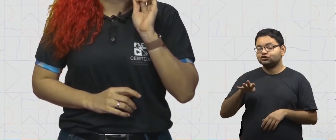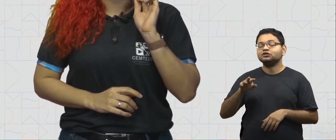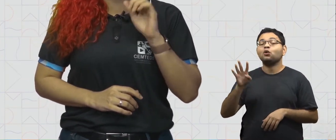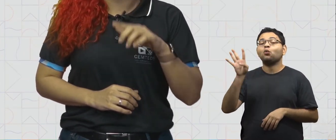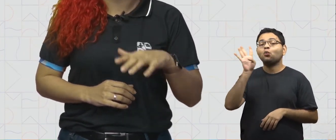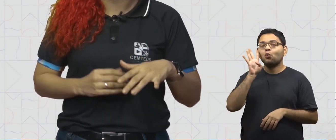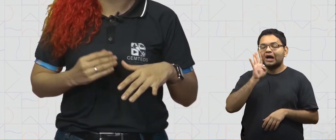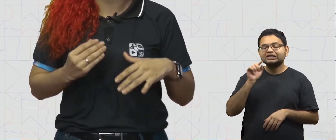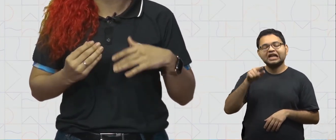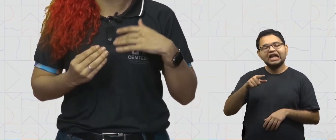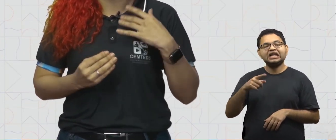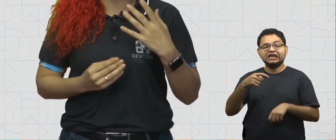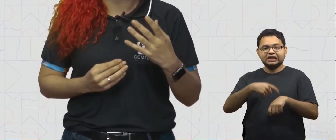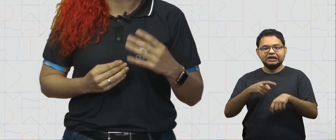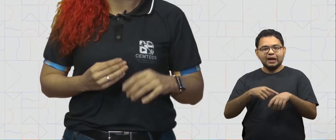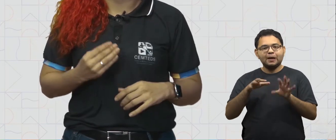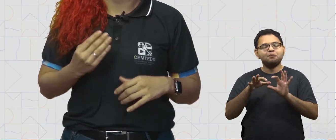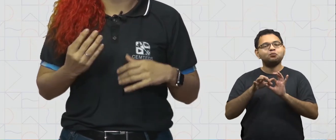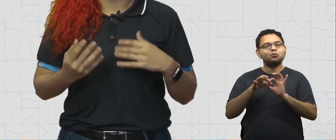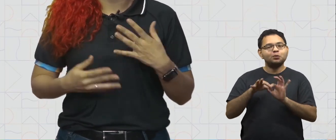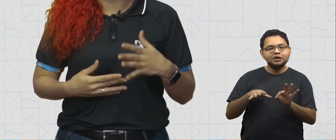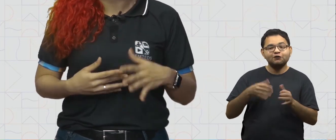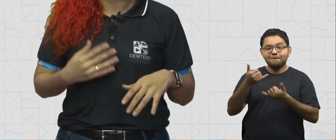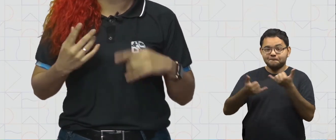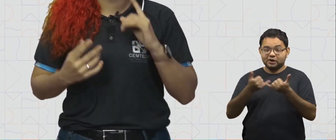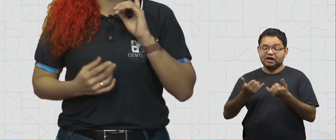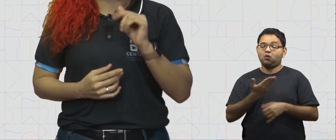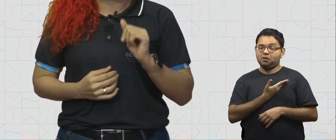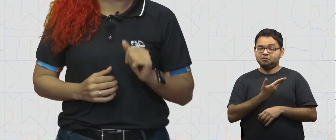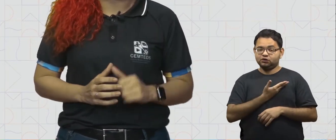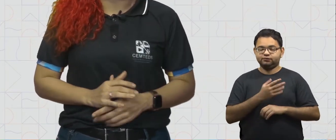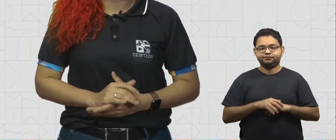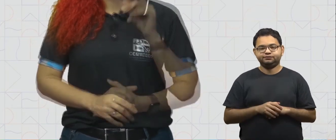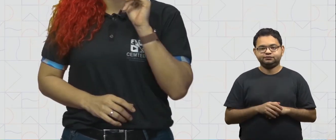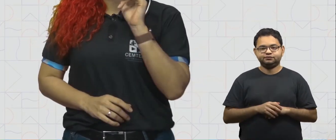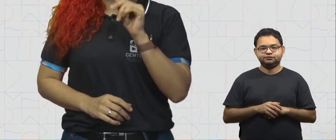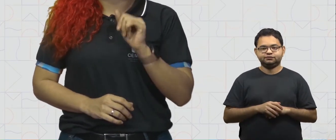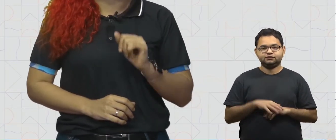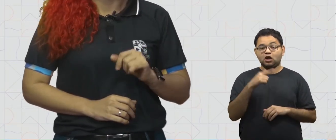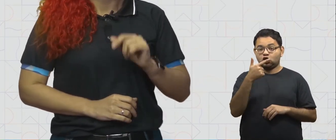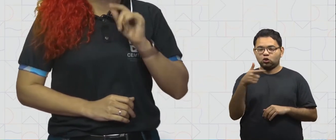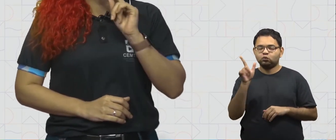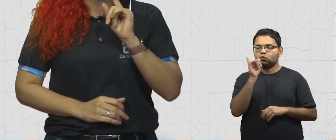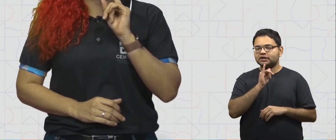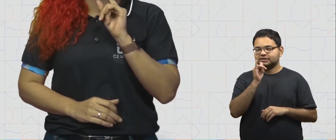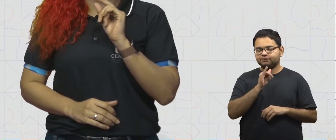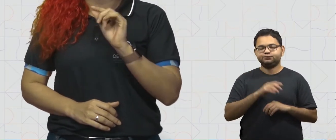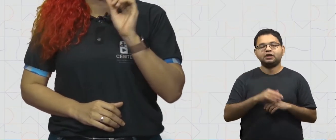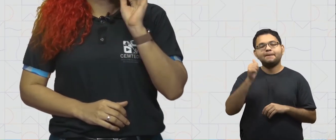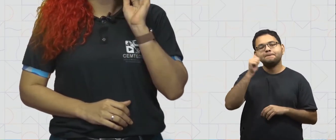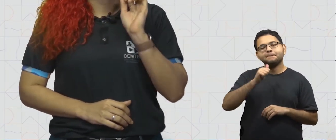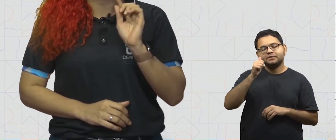que é quando ele tem um tempo livre para brincar com seus amigos. Luísa tem uma rotina a ser